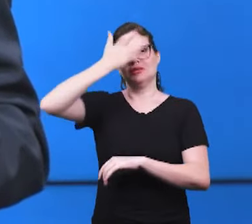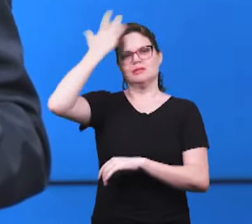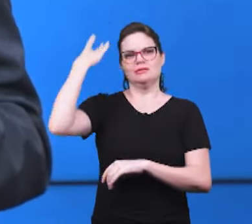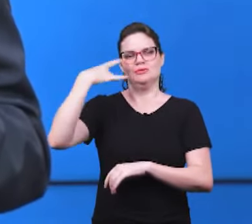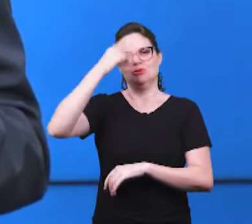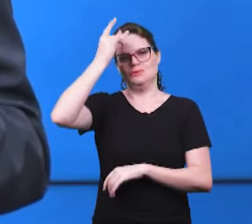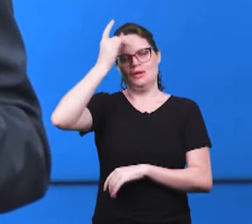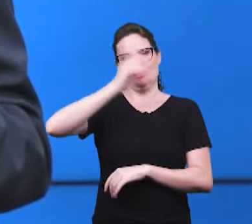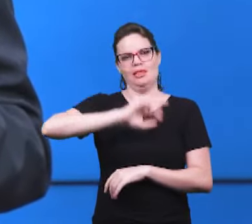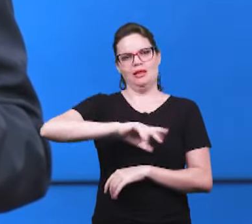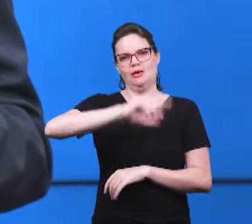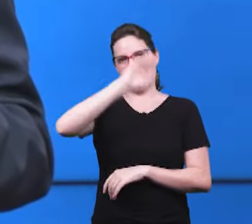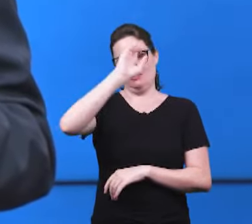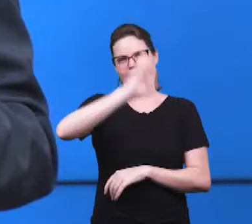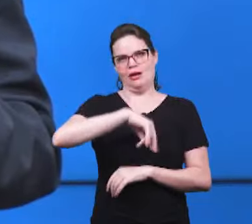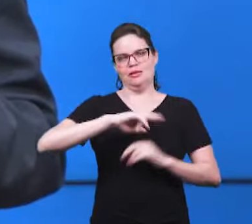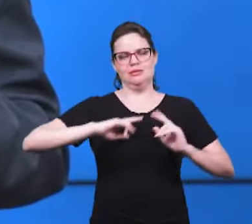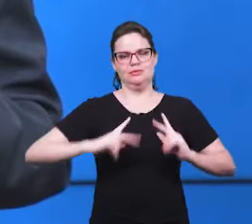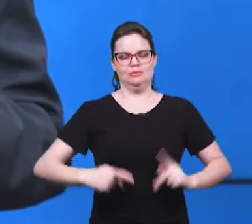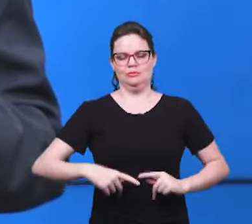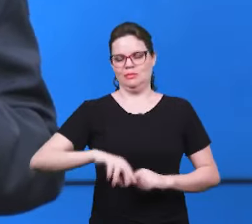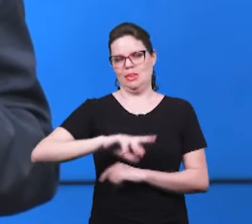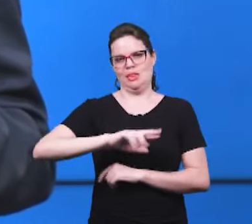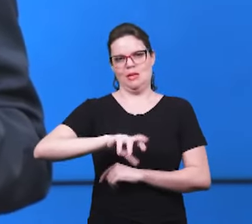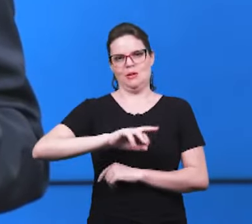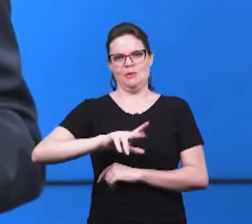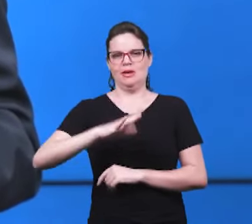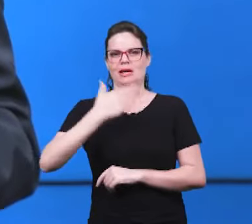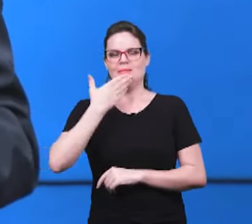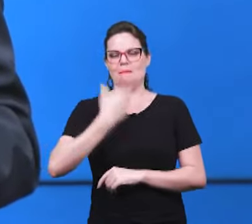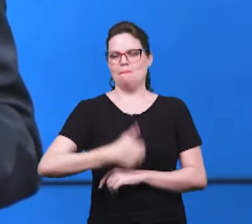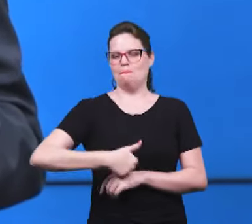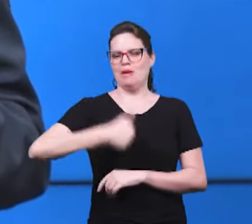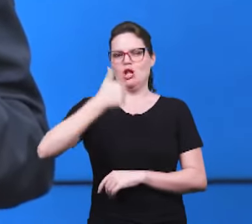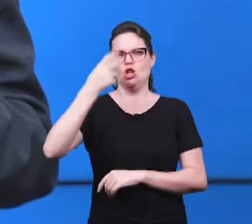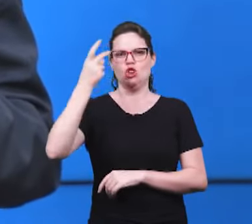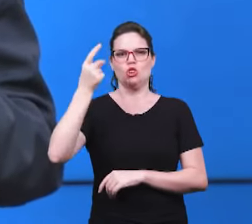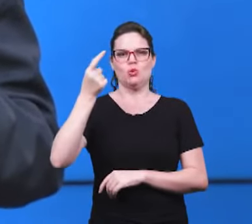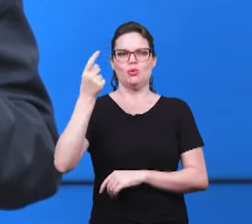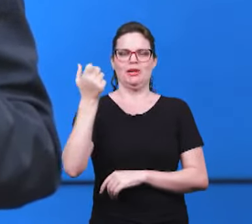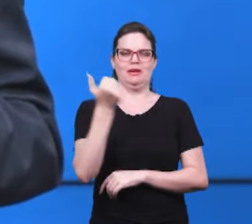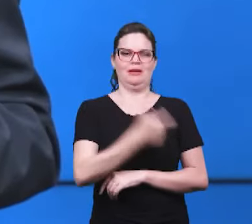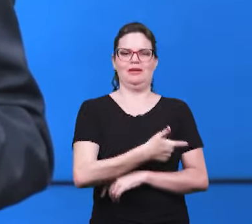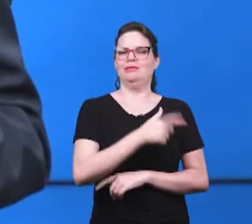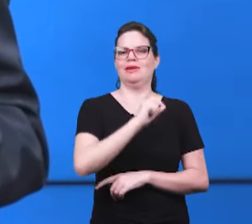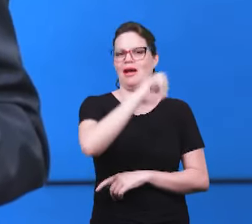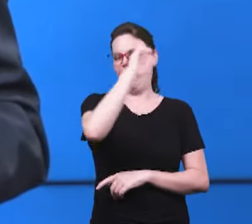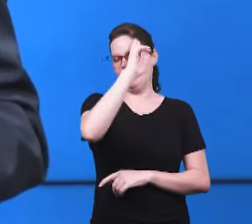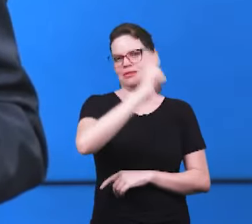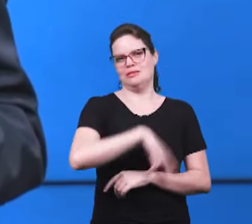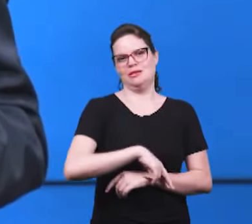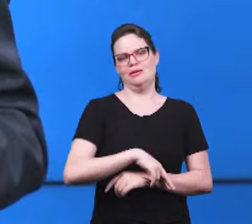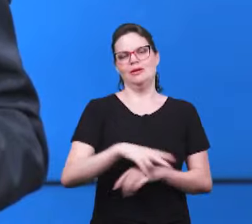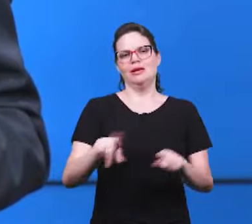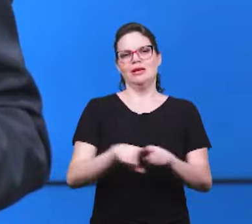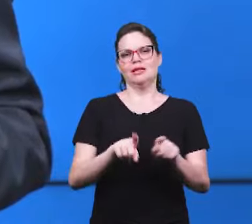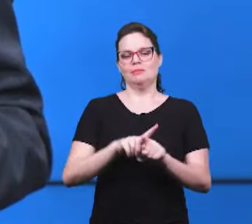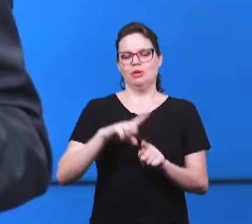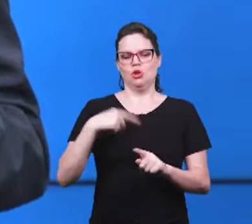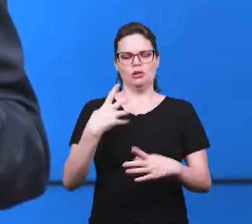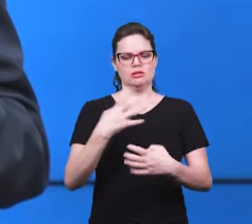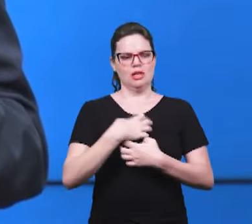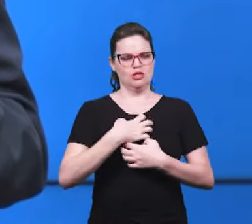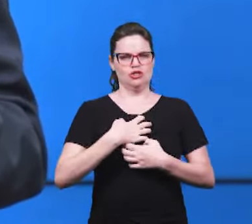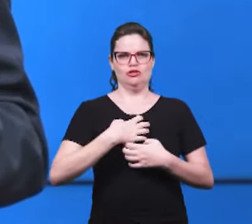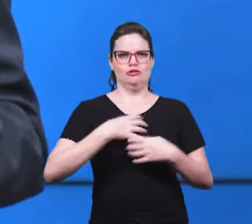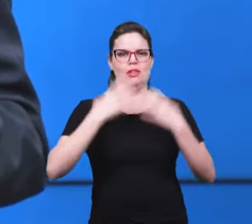Santo e não à razão do homem. E ela vai muito mais realmente do que a razão do homem e dos próprios sentidos humanos.